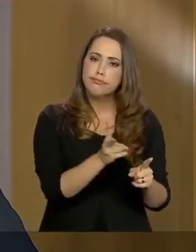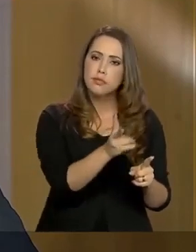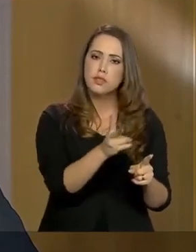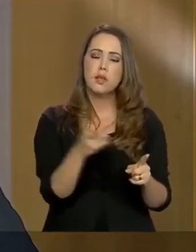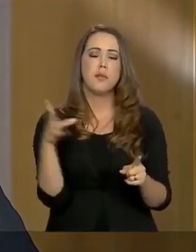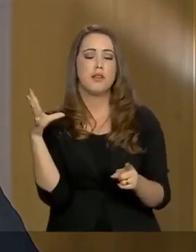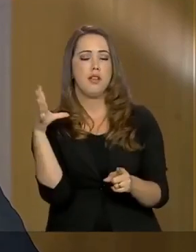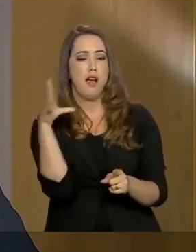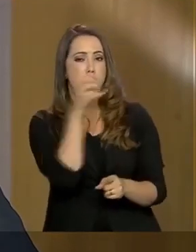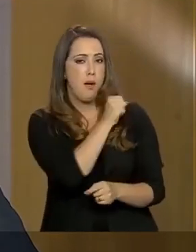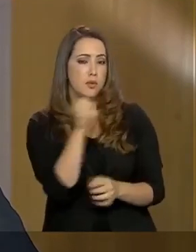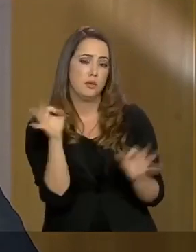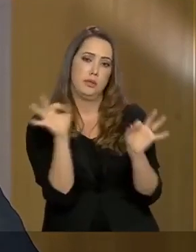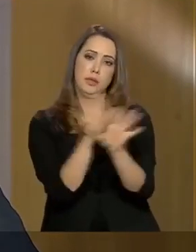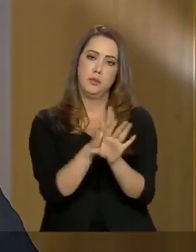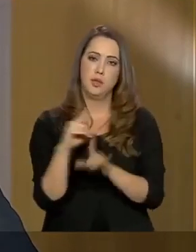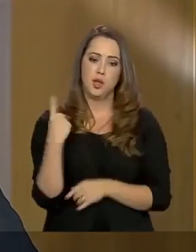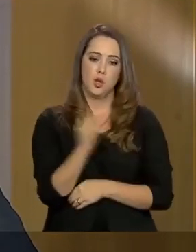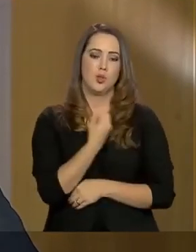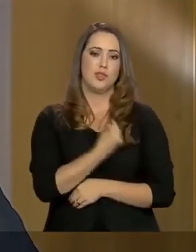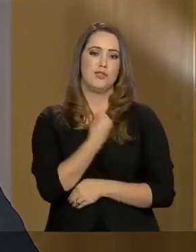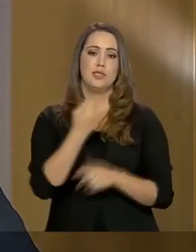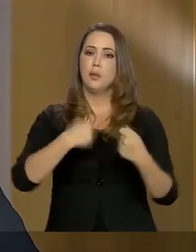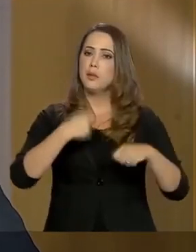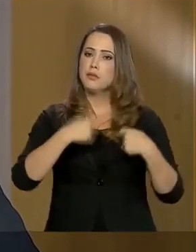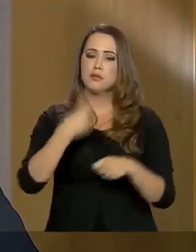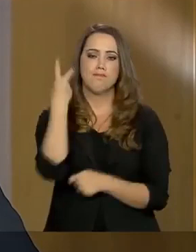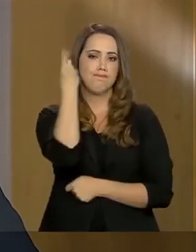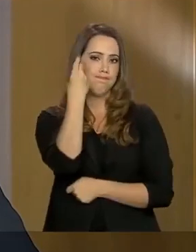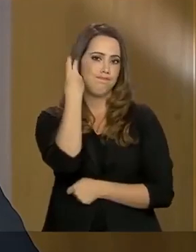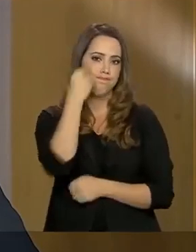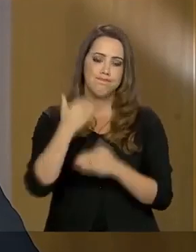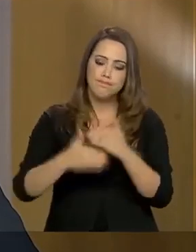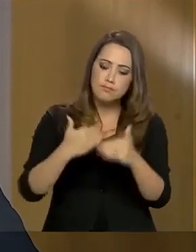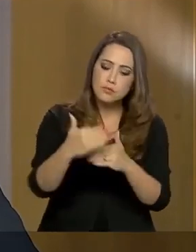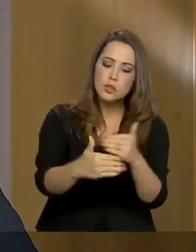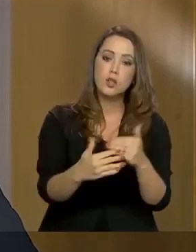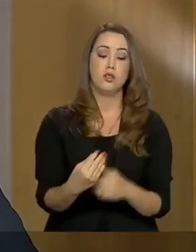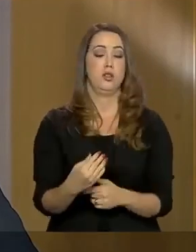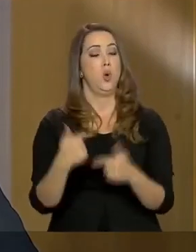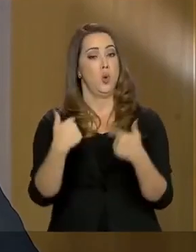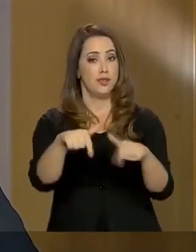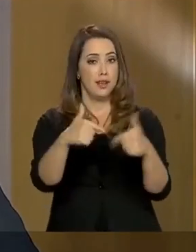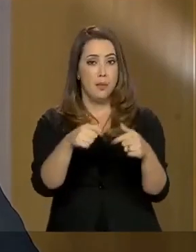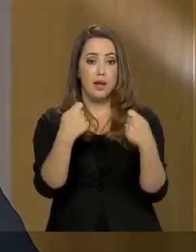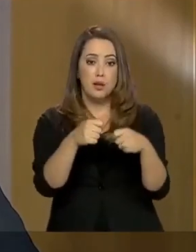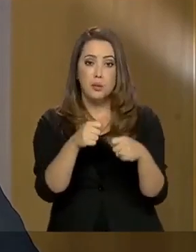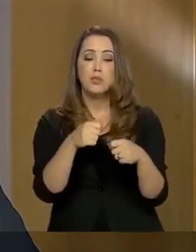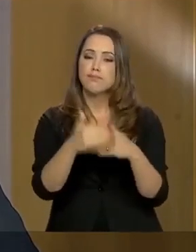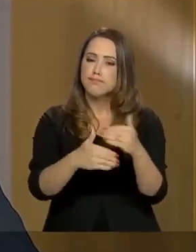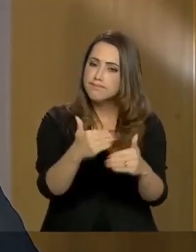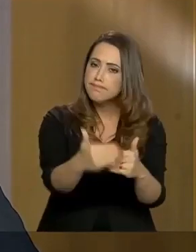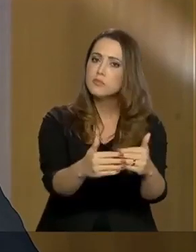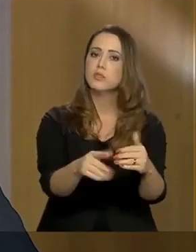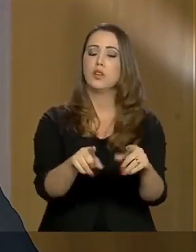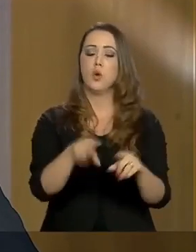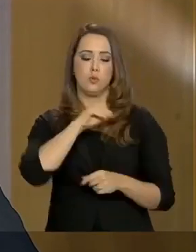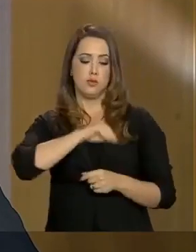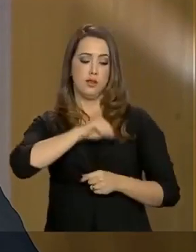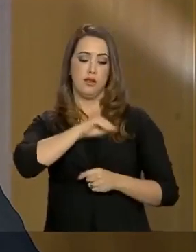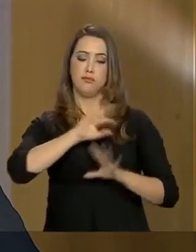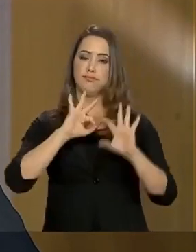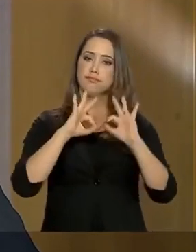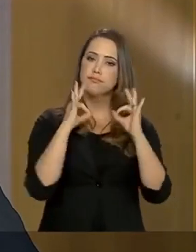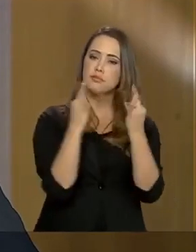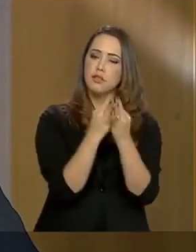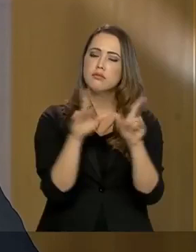passará. Nossa vida tem que continuar. Os empregos devem ser mantidos. O sustento